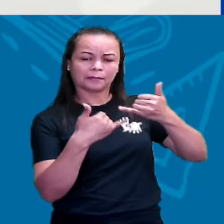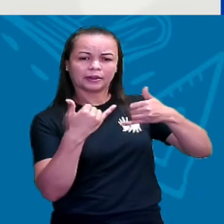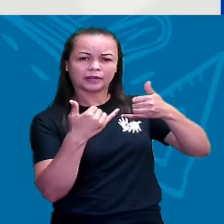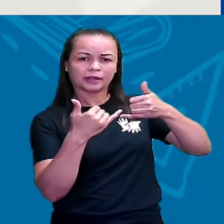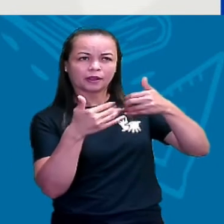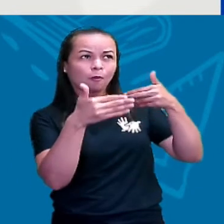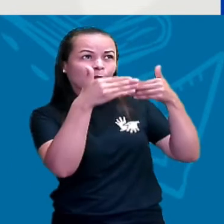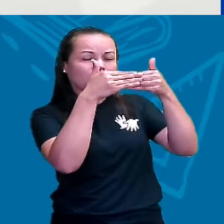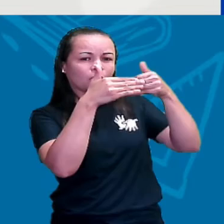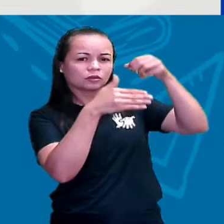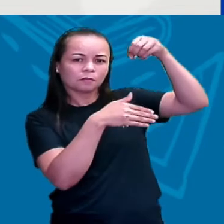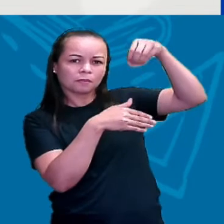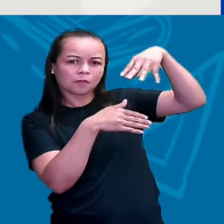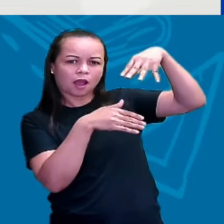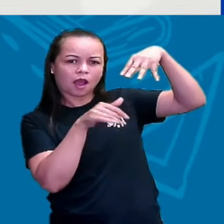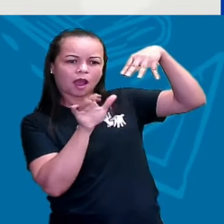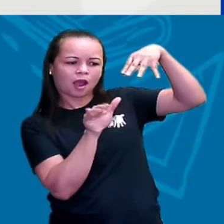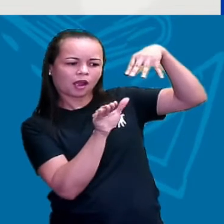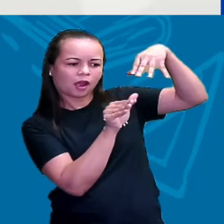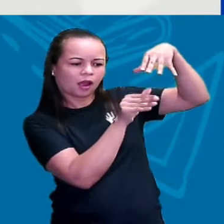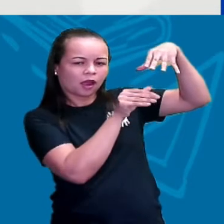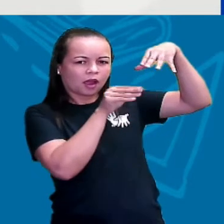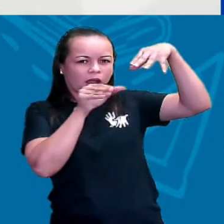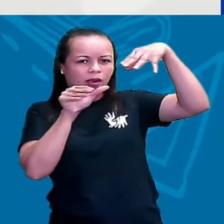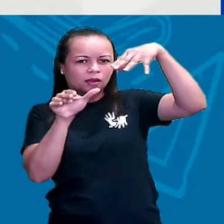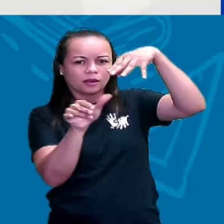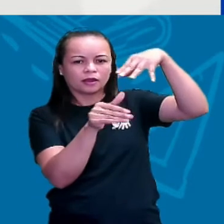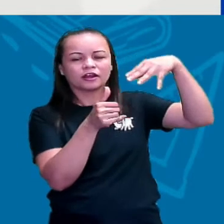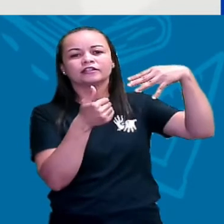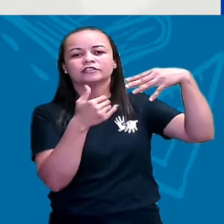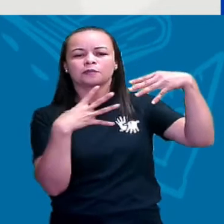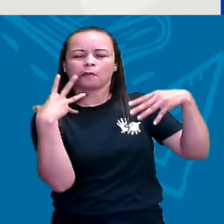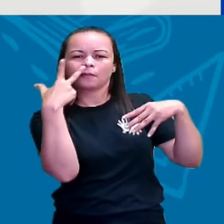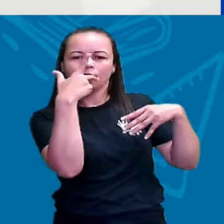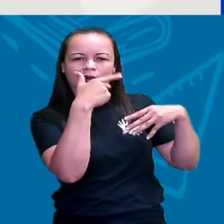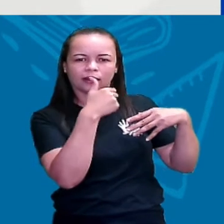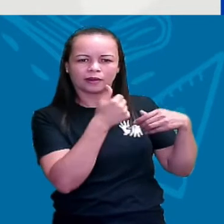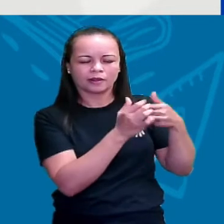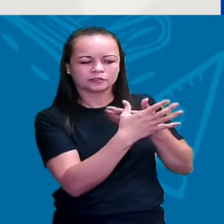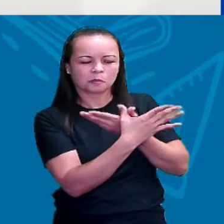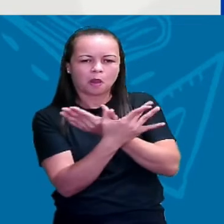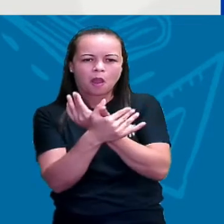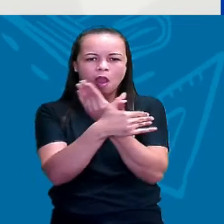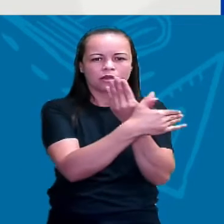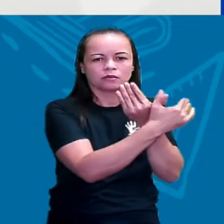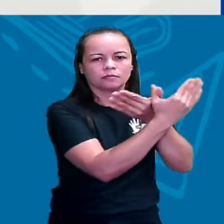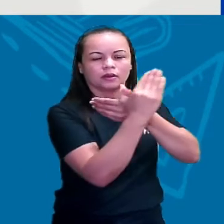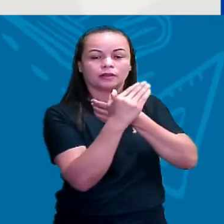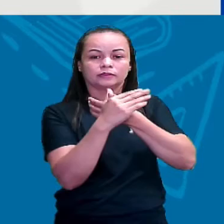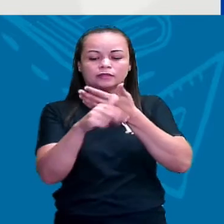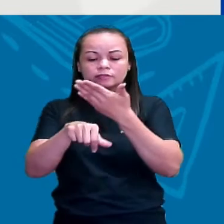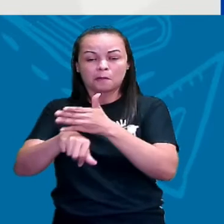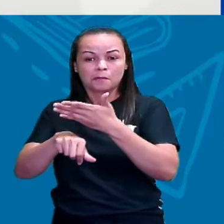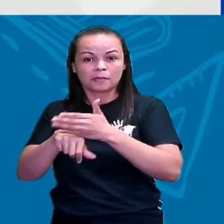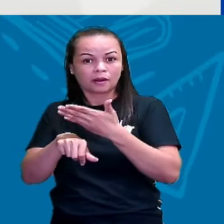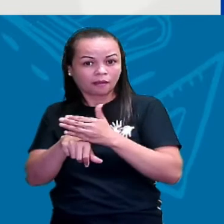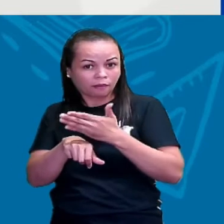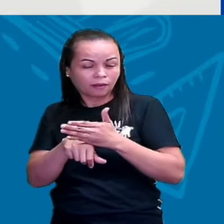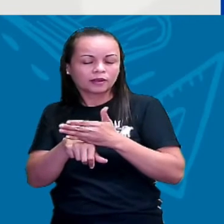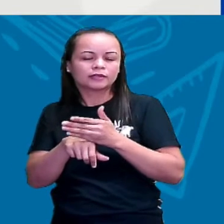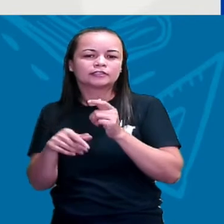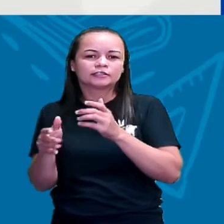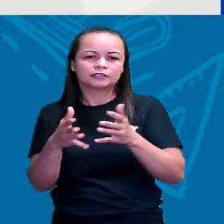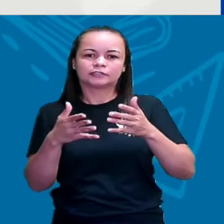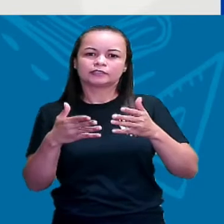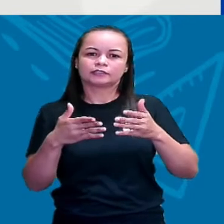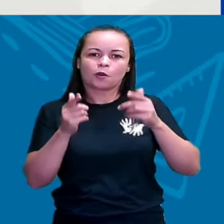as belas borboletas. Borboletas brancas são alegres e